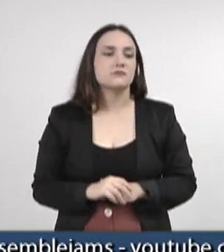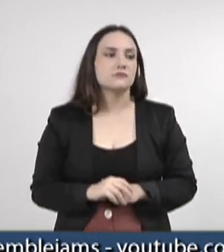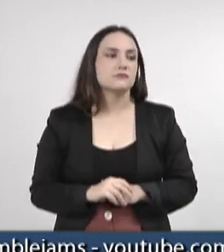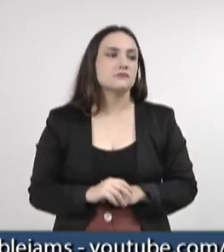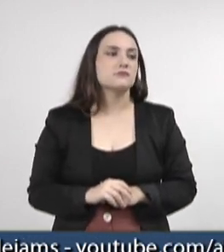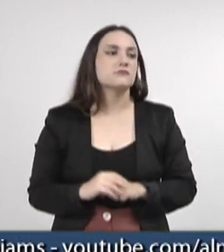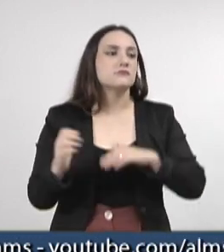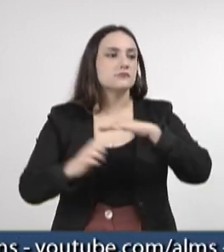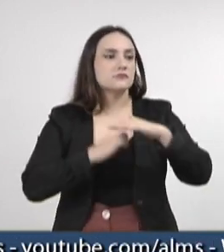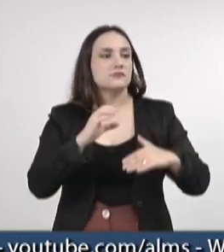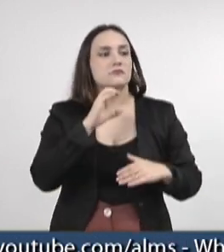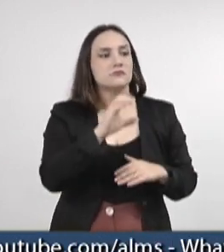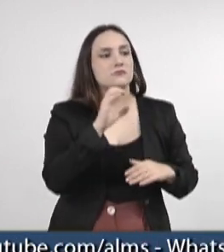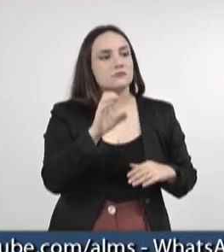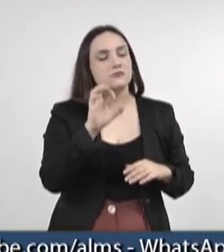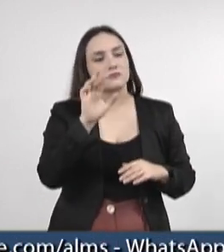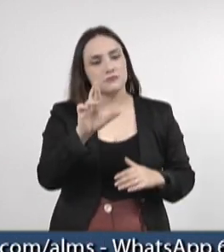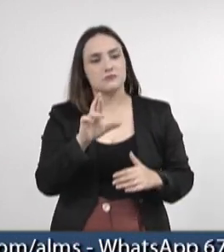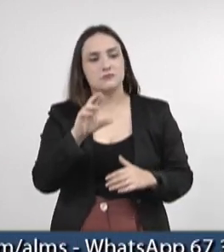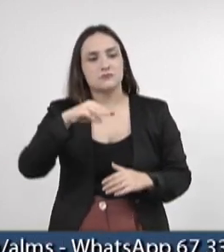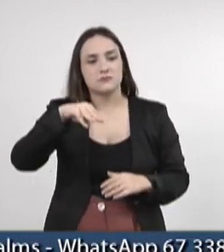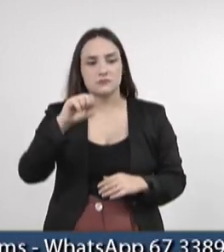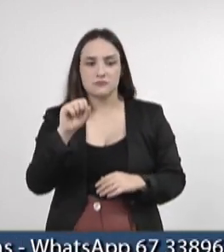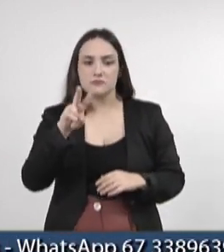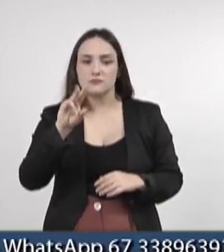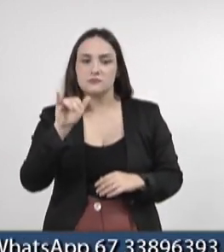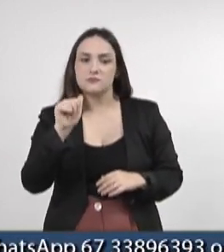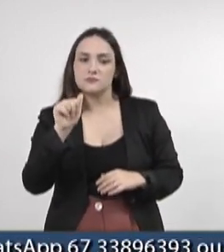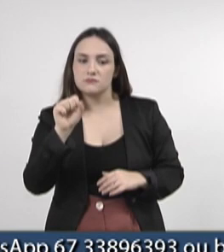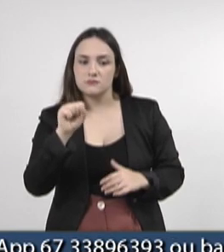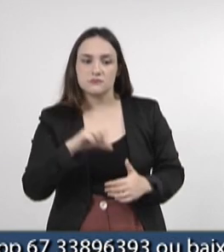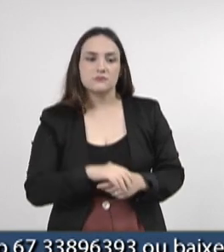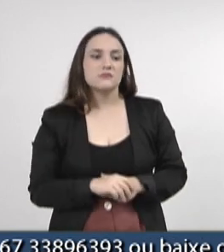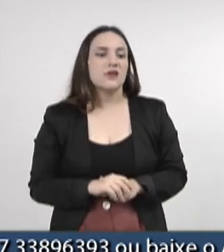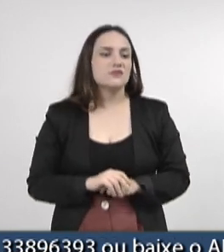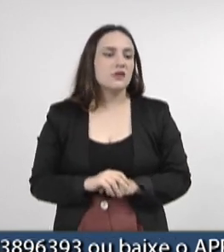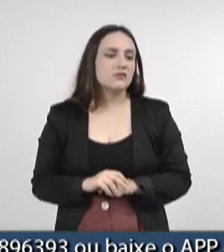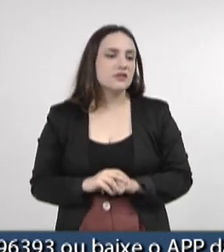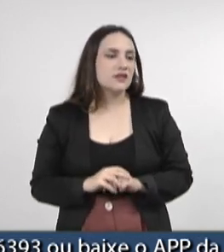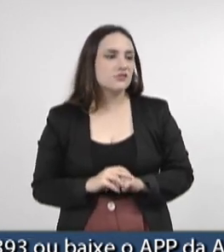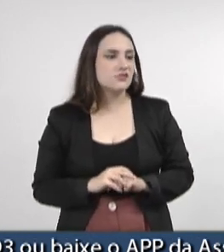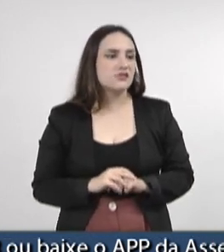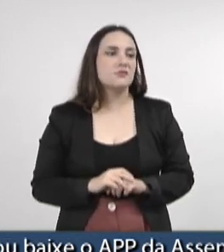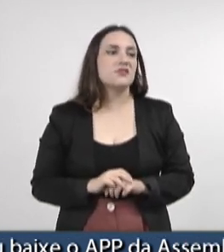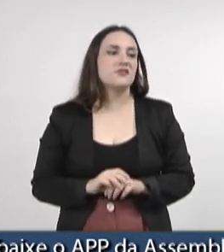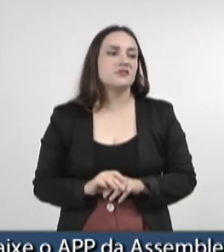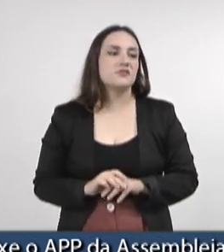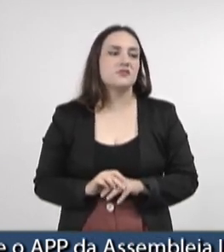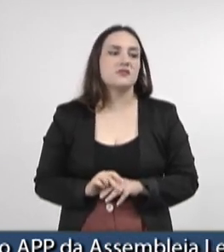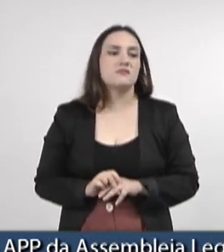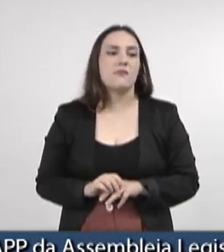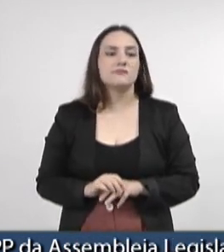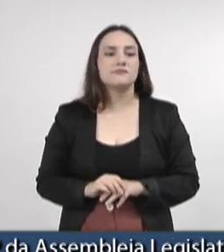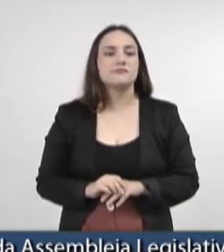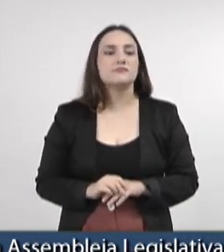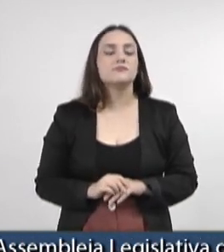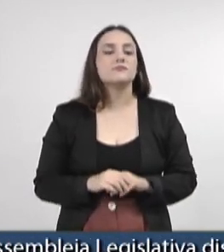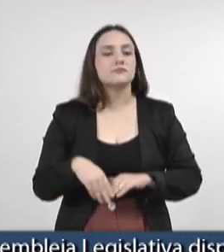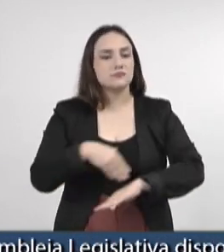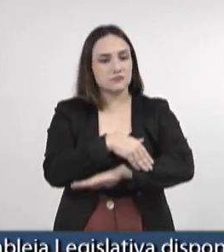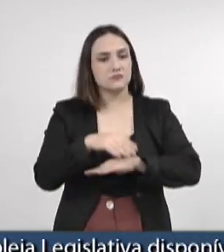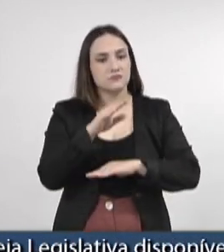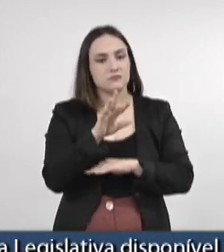CCRMS Bias para gerenciamento da BR-163, trecho